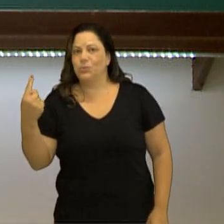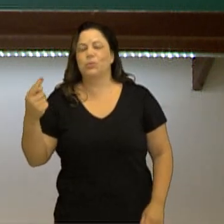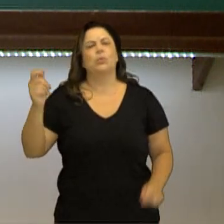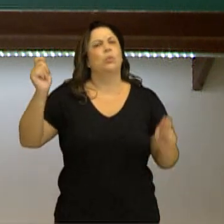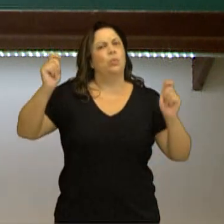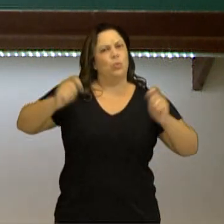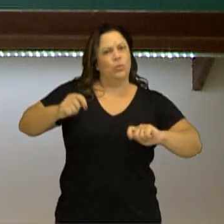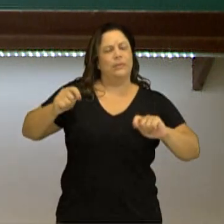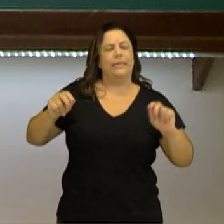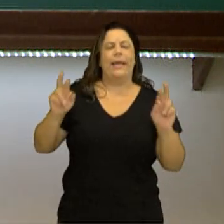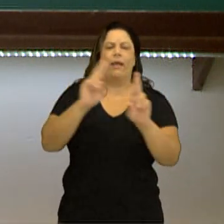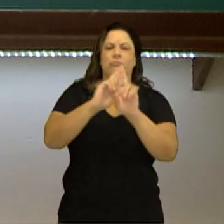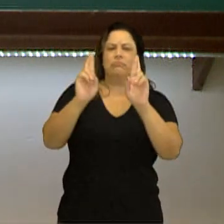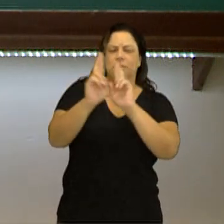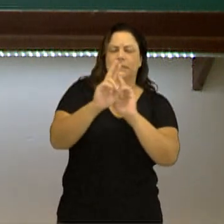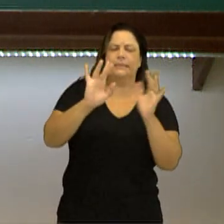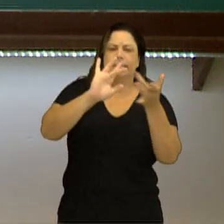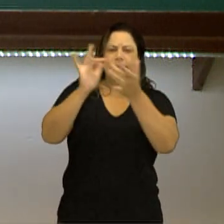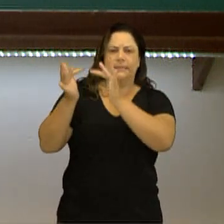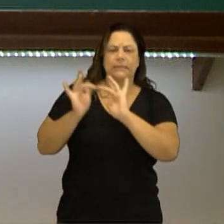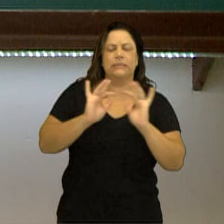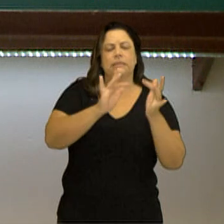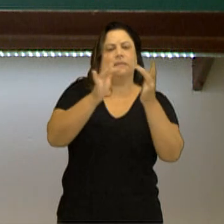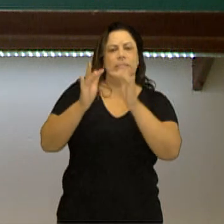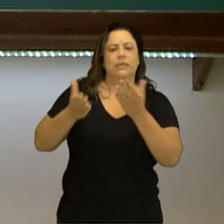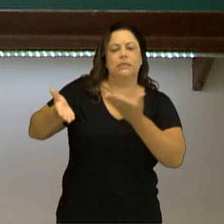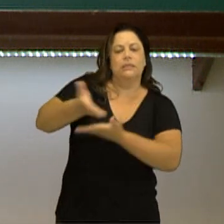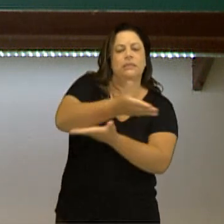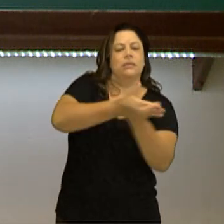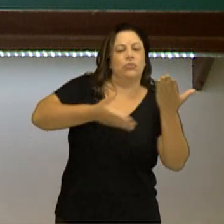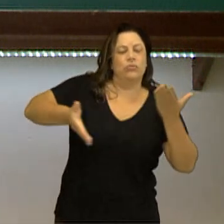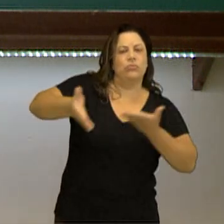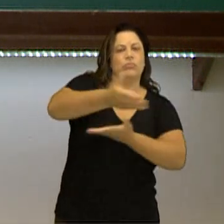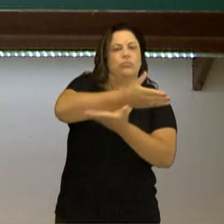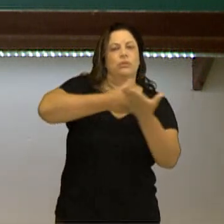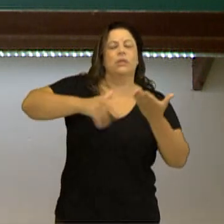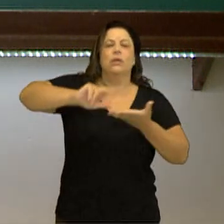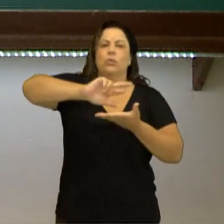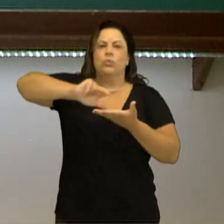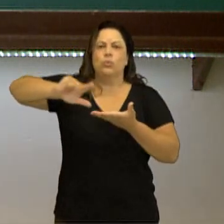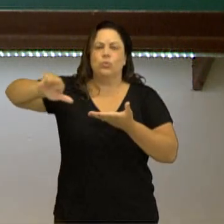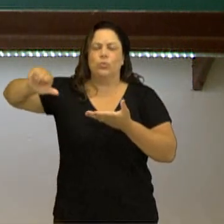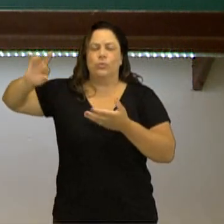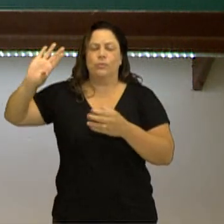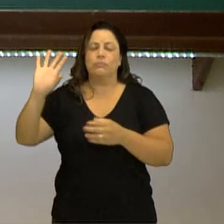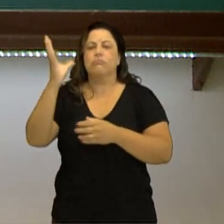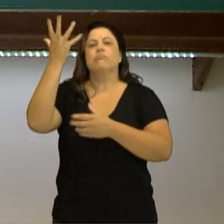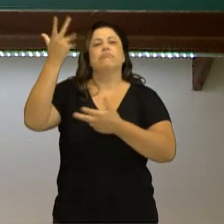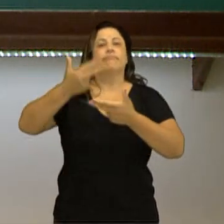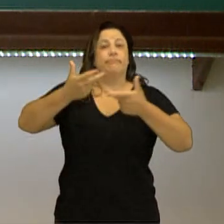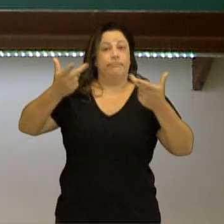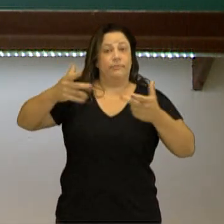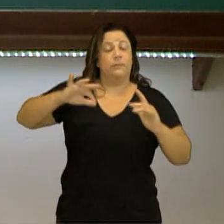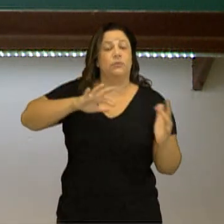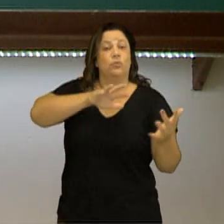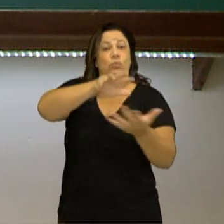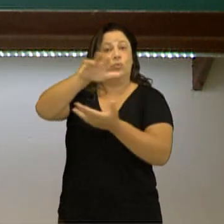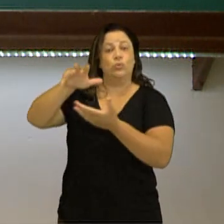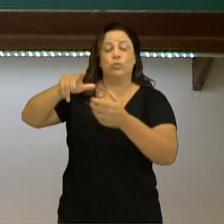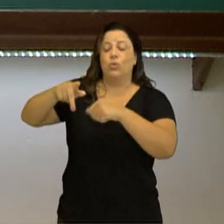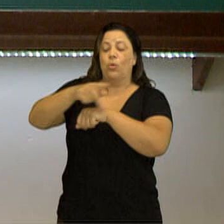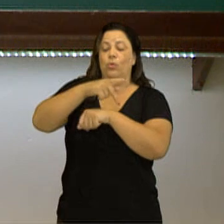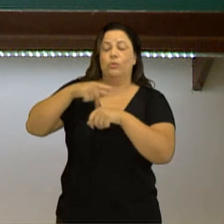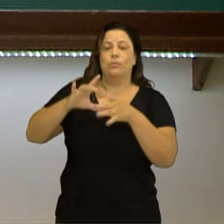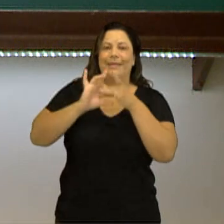colaborativo, além de outros elementos, outros eventos que aconteceram no cenário mundial, onde os países se